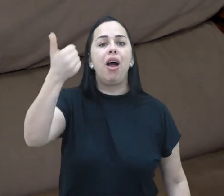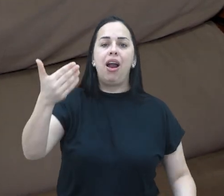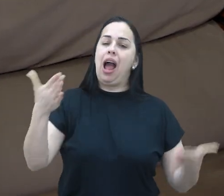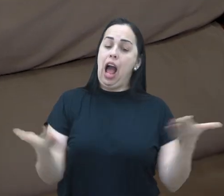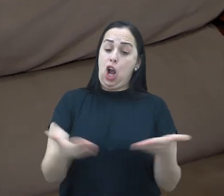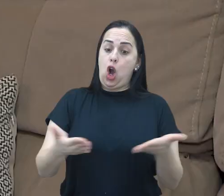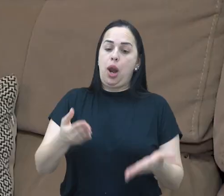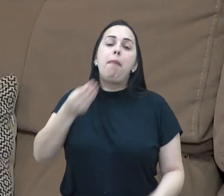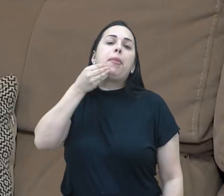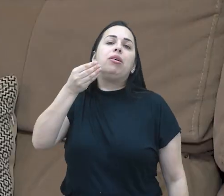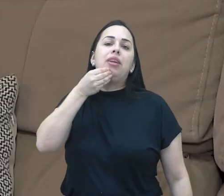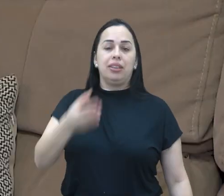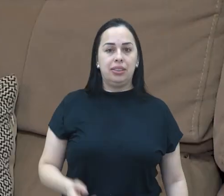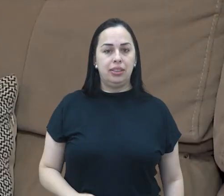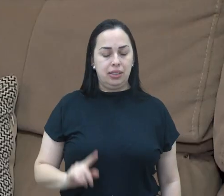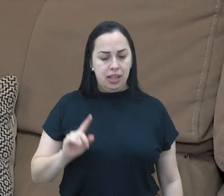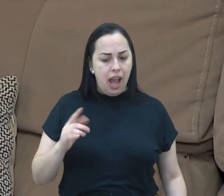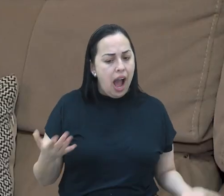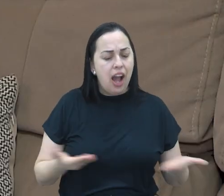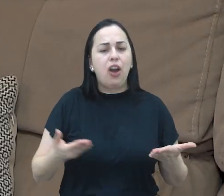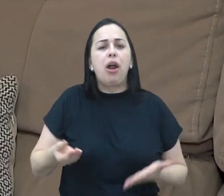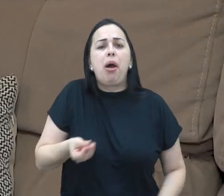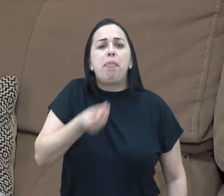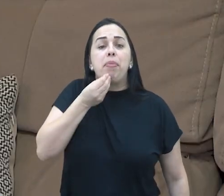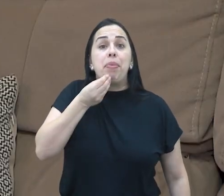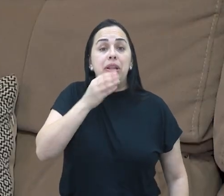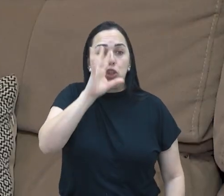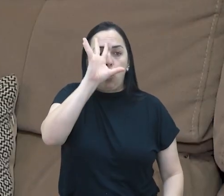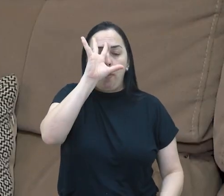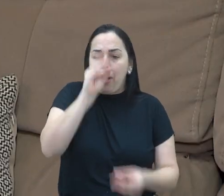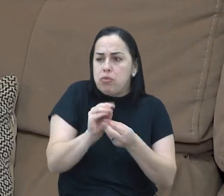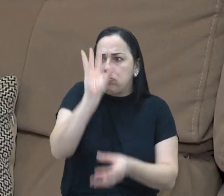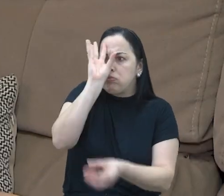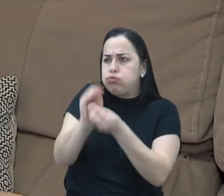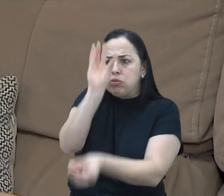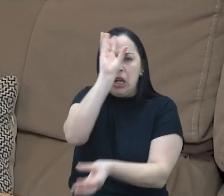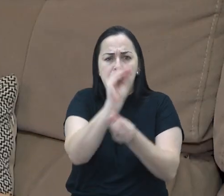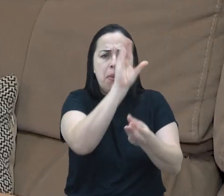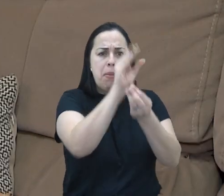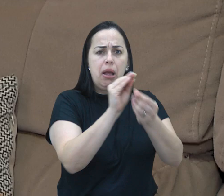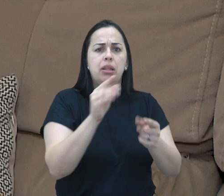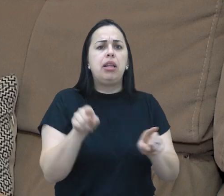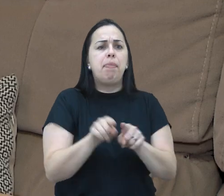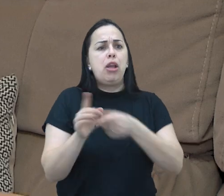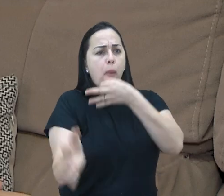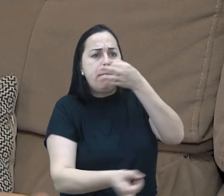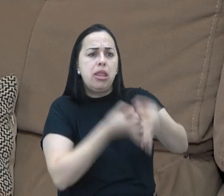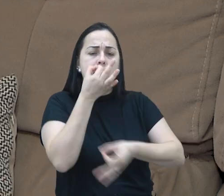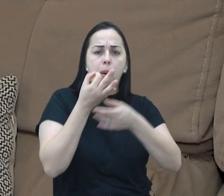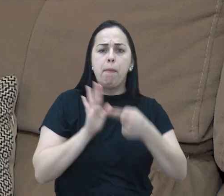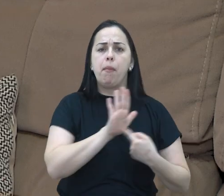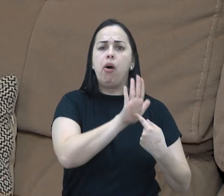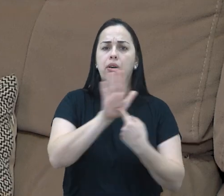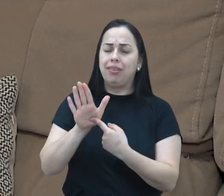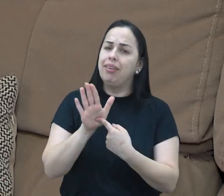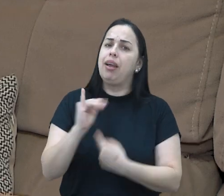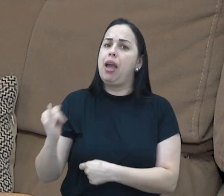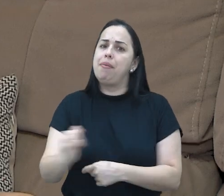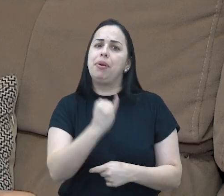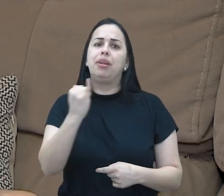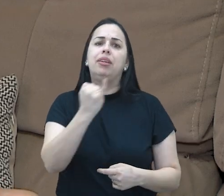é agora. Eu acho que é o nosso momento. É o nosso momento de começar a entender e começar a participar da sociedade. Até porque